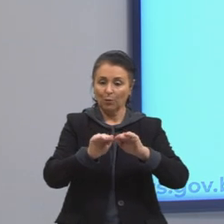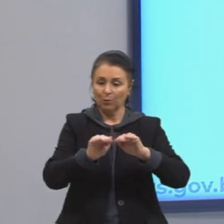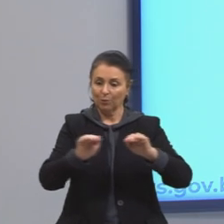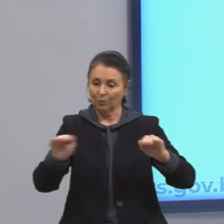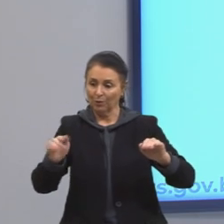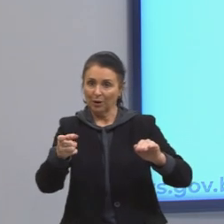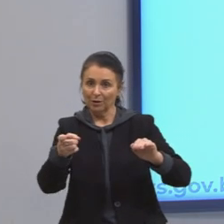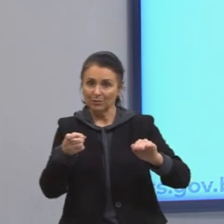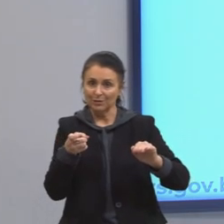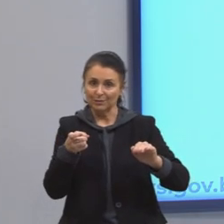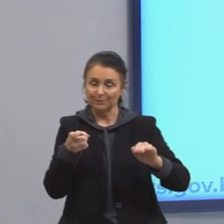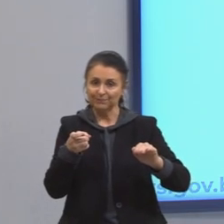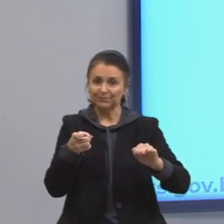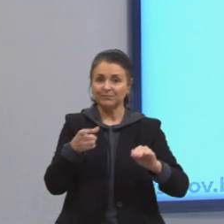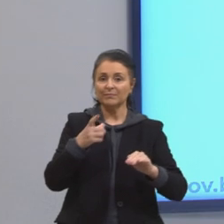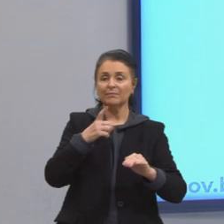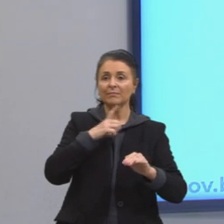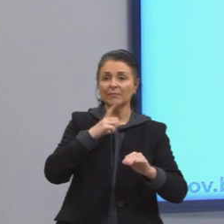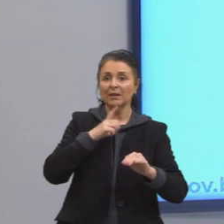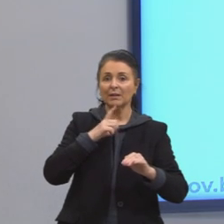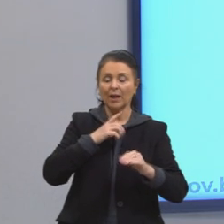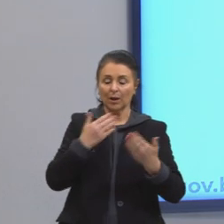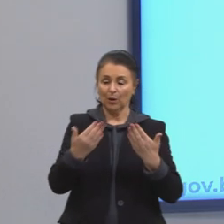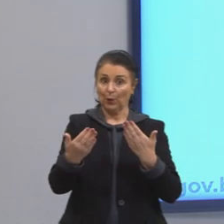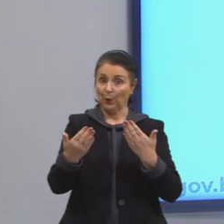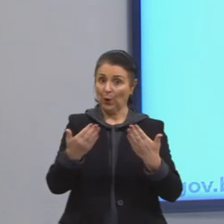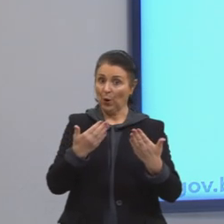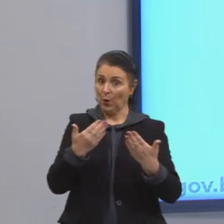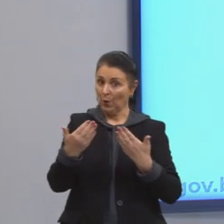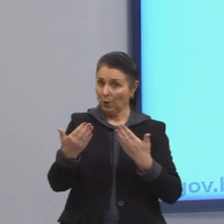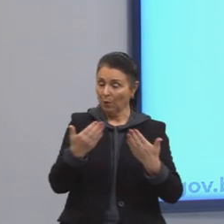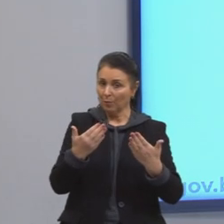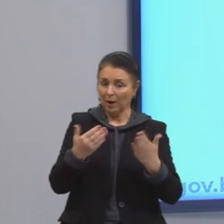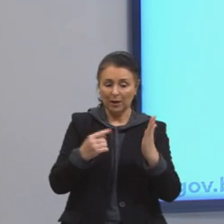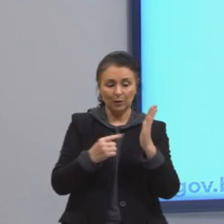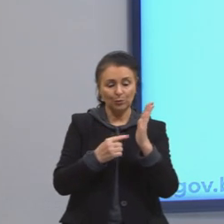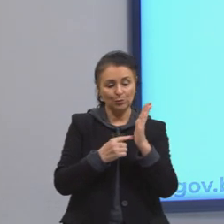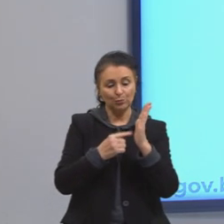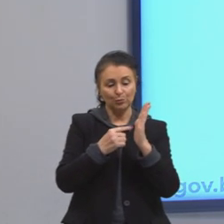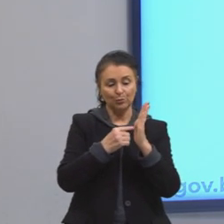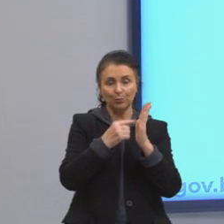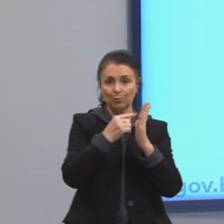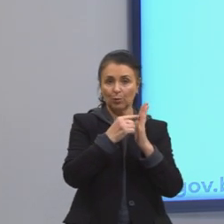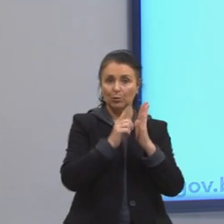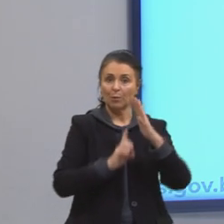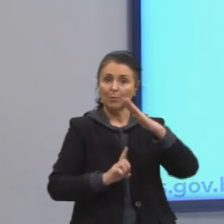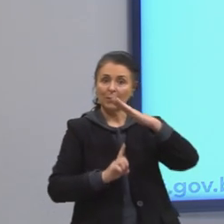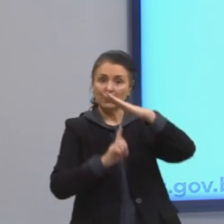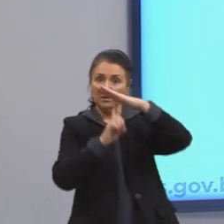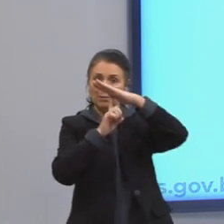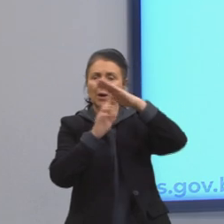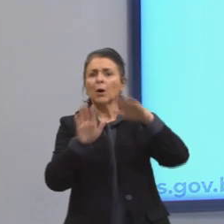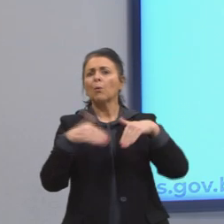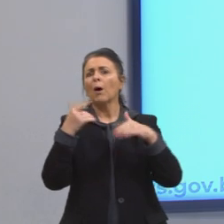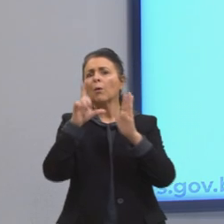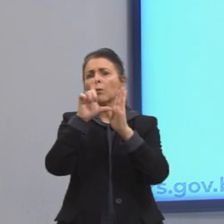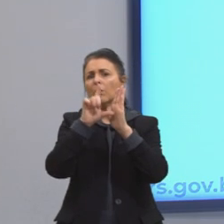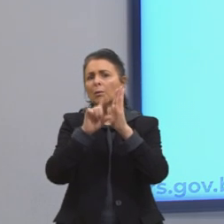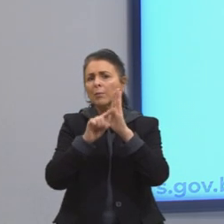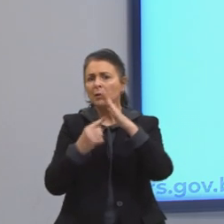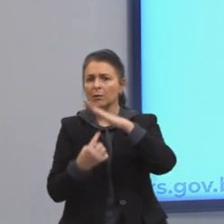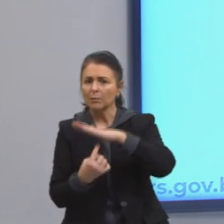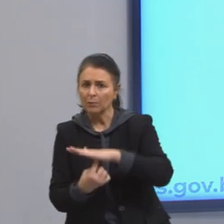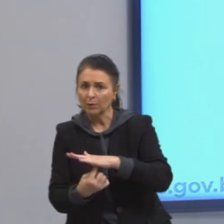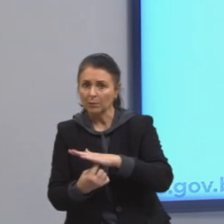o eixo X. Aqui a gente compara, então, todos os pontos estão acima. Esse é o menor ponto, ou seja, menor